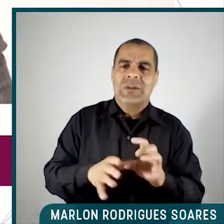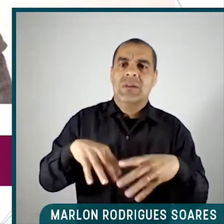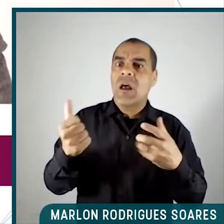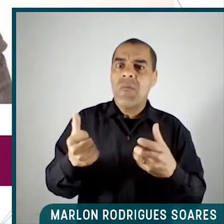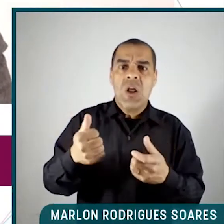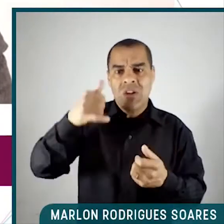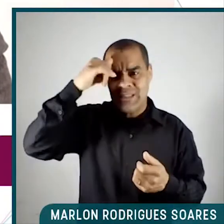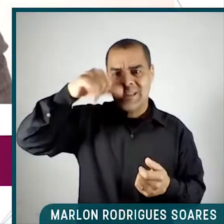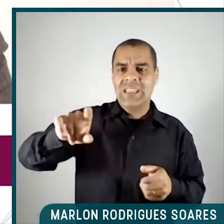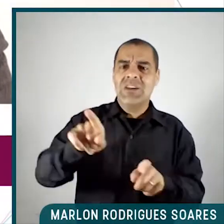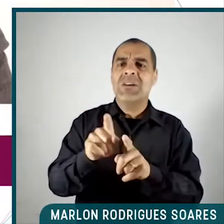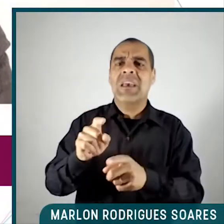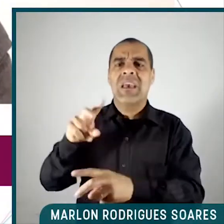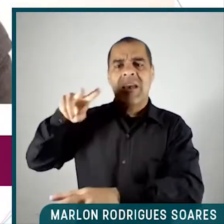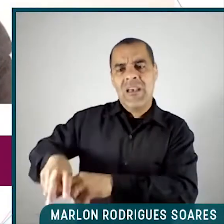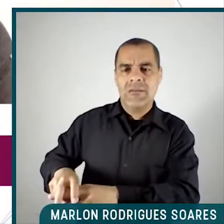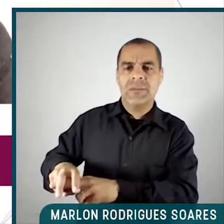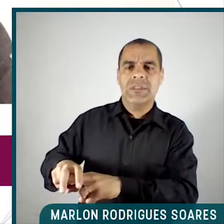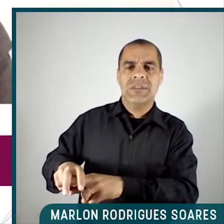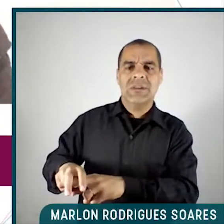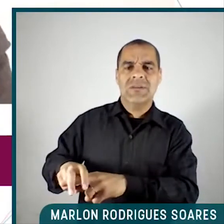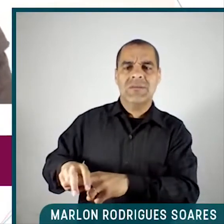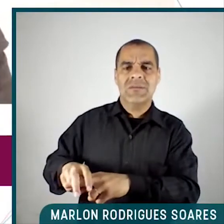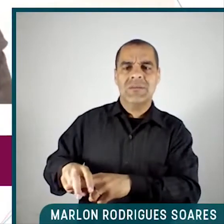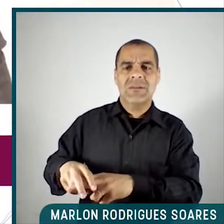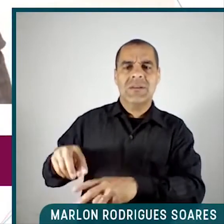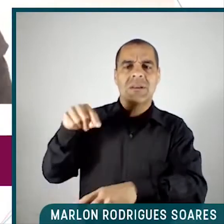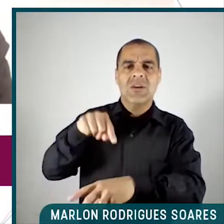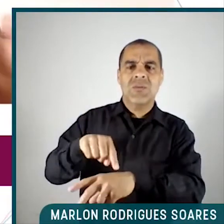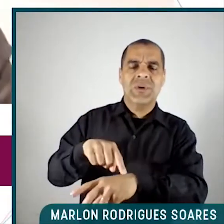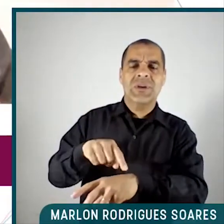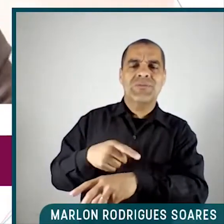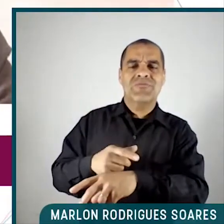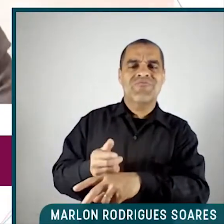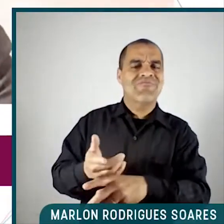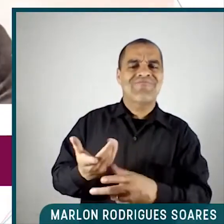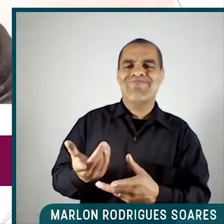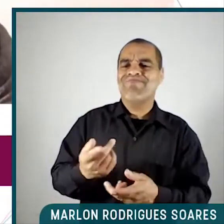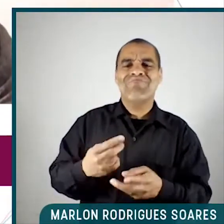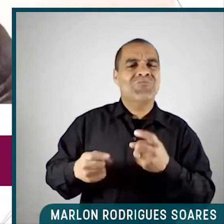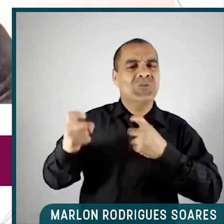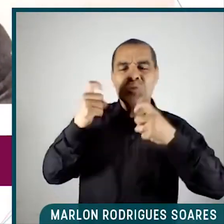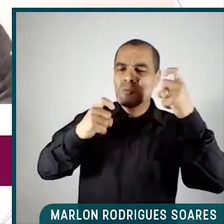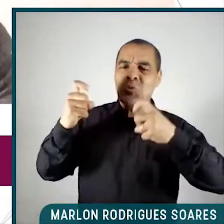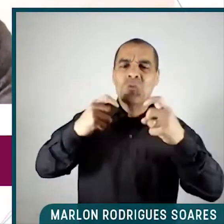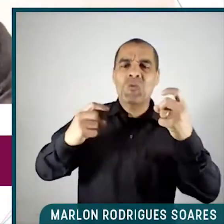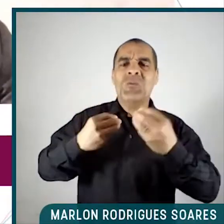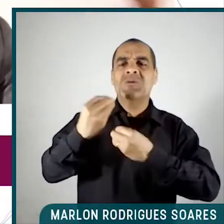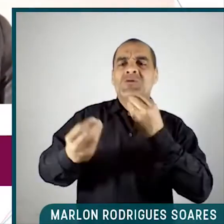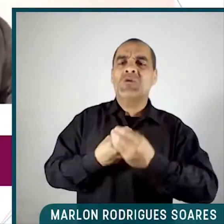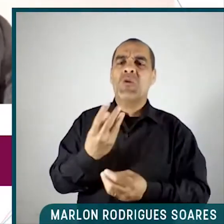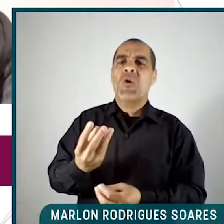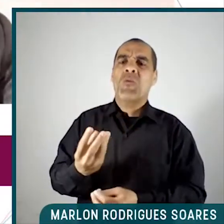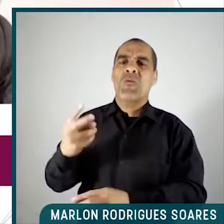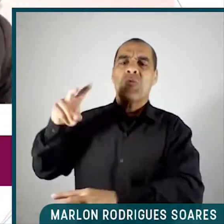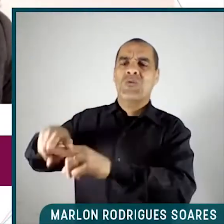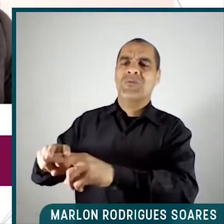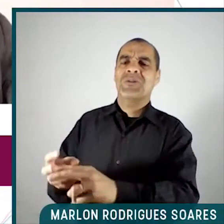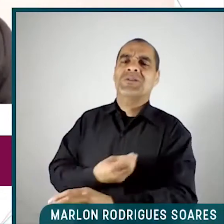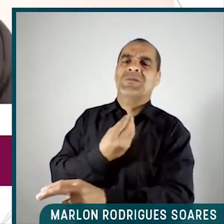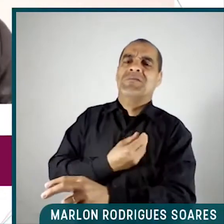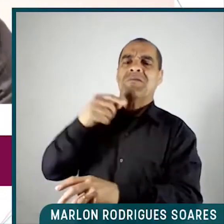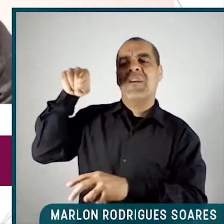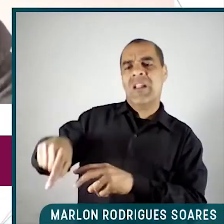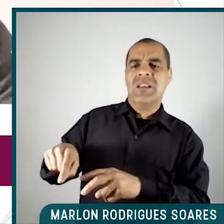e, ao mesmo tempo, não se preocupam com as condições dessas prisões. E se elas representam ou